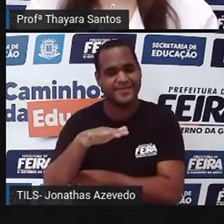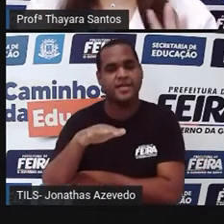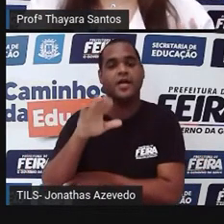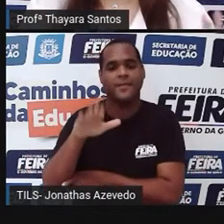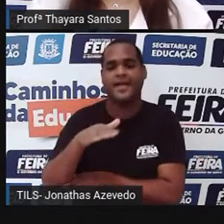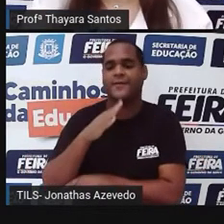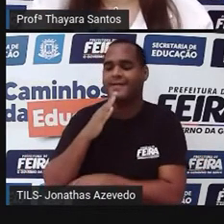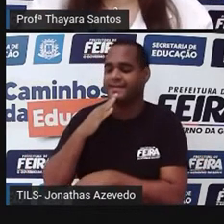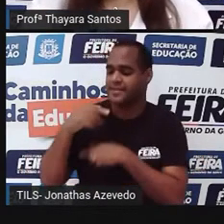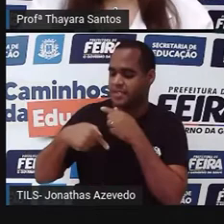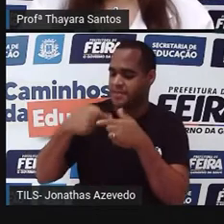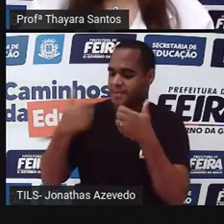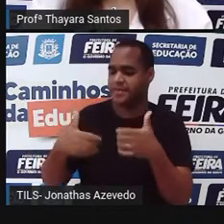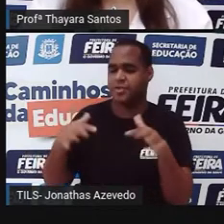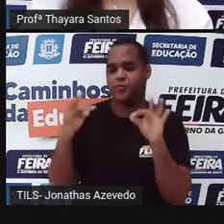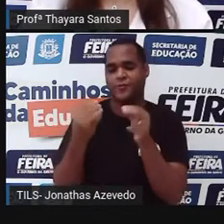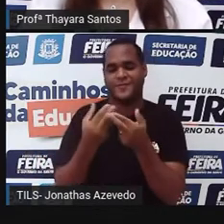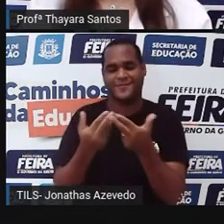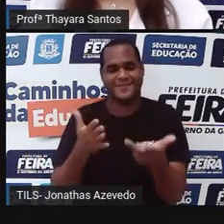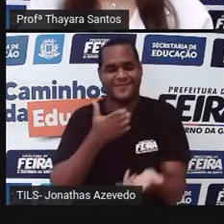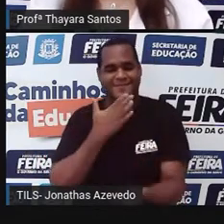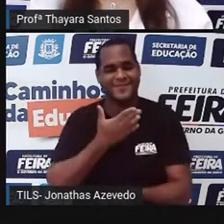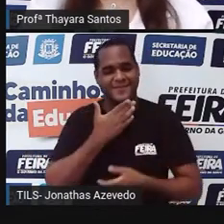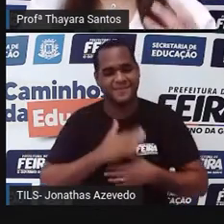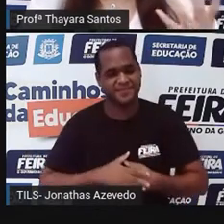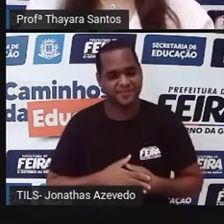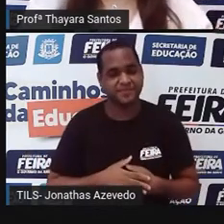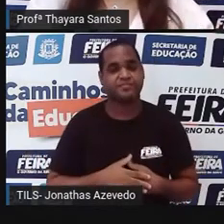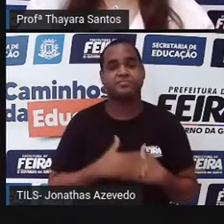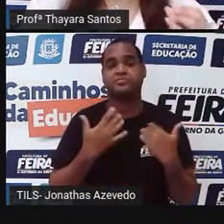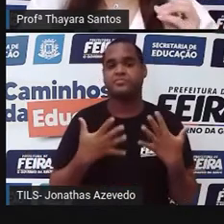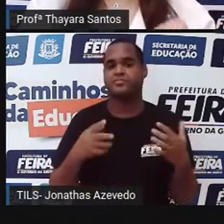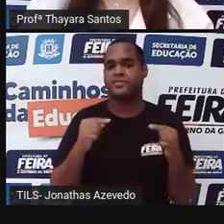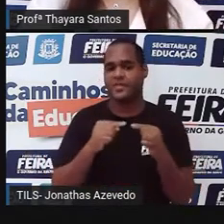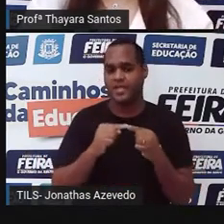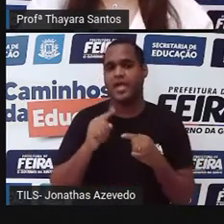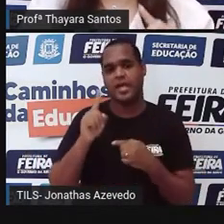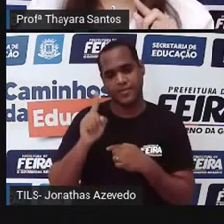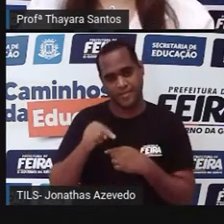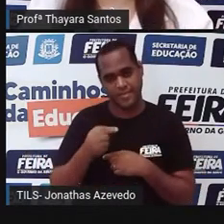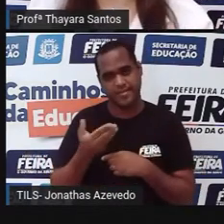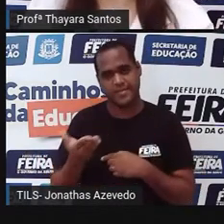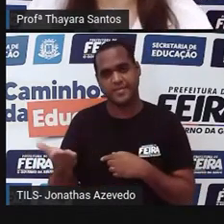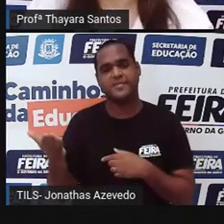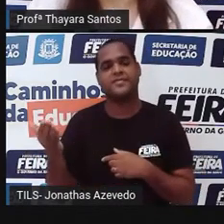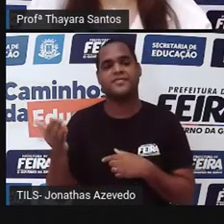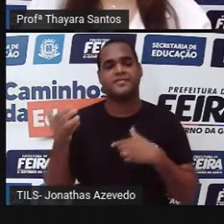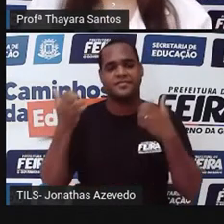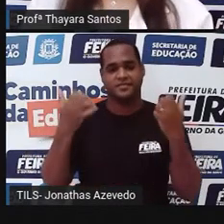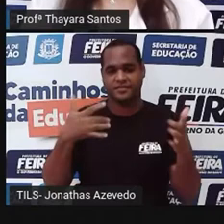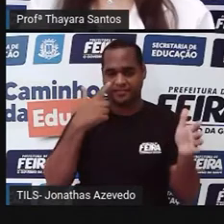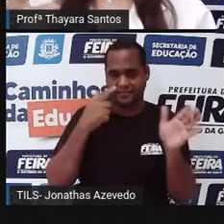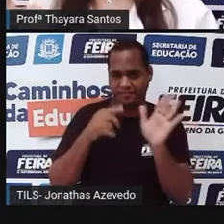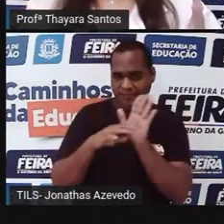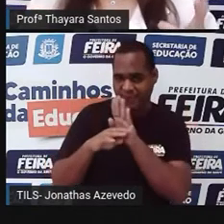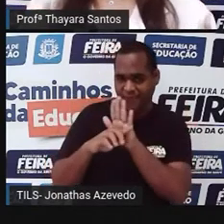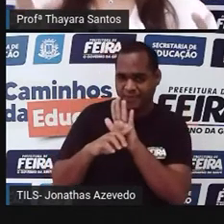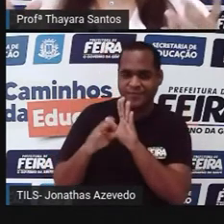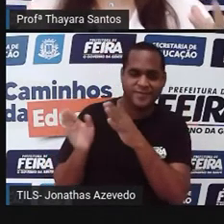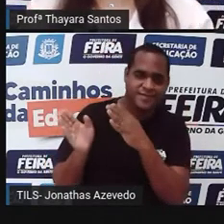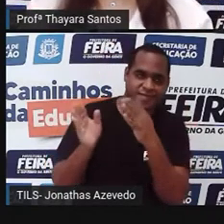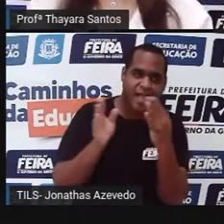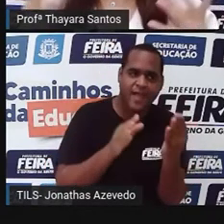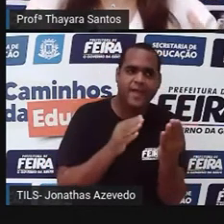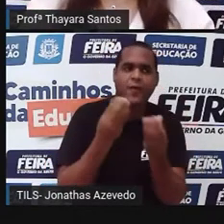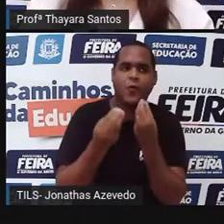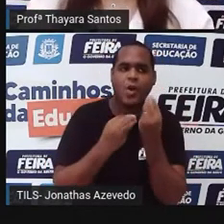hoje pra tudo. E sobre isso, a gente vai assistir esse vídeo agora, pra vocês já começarem